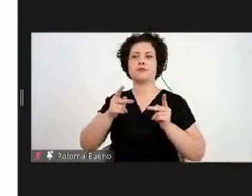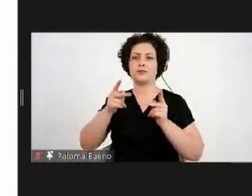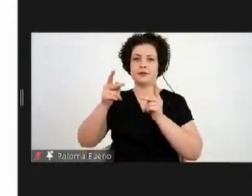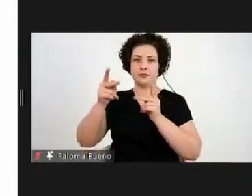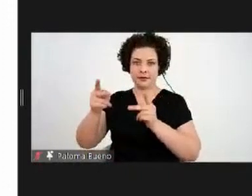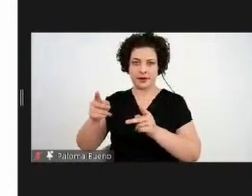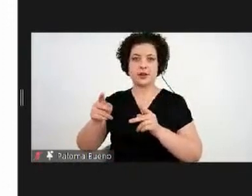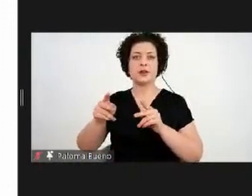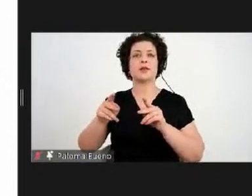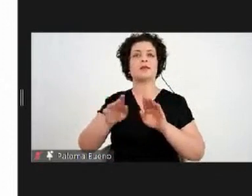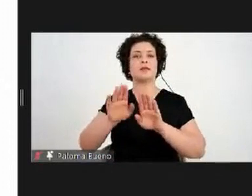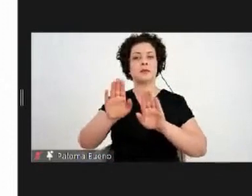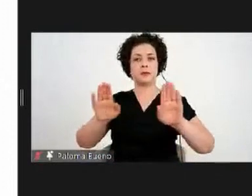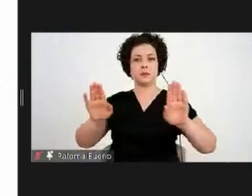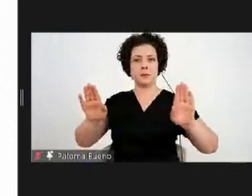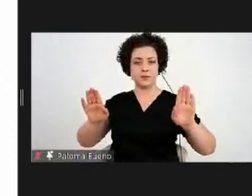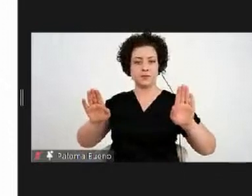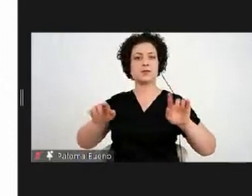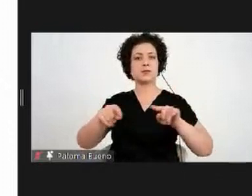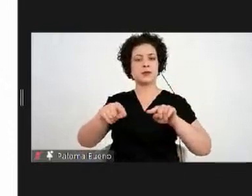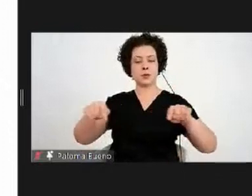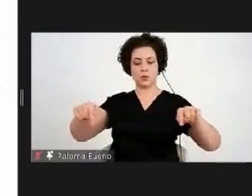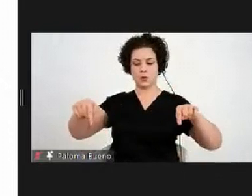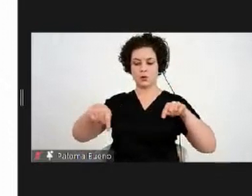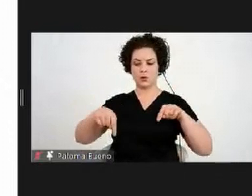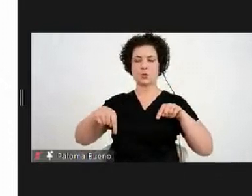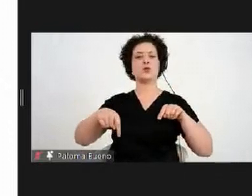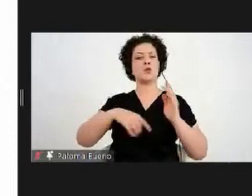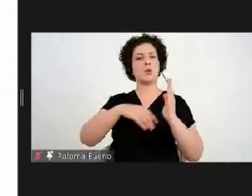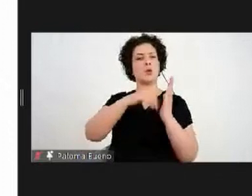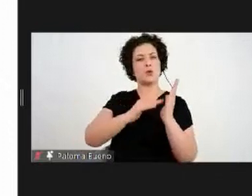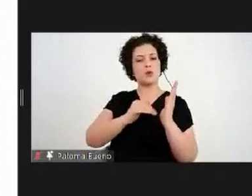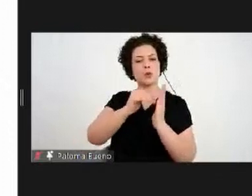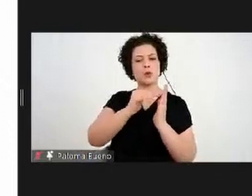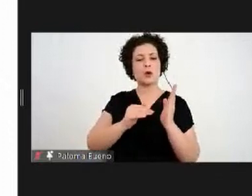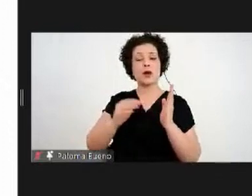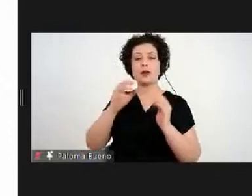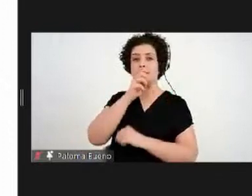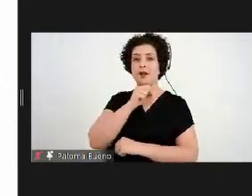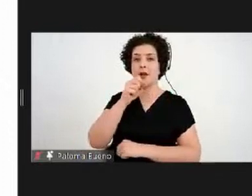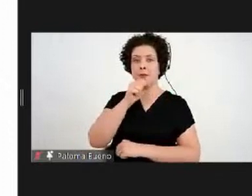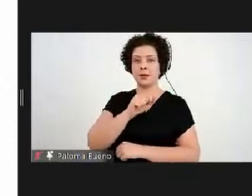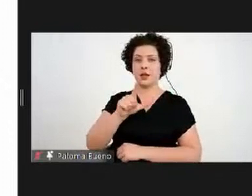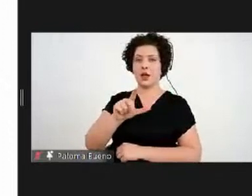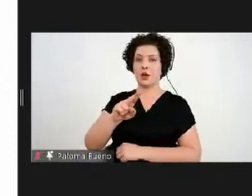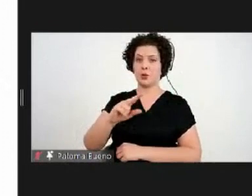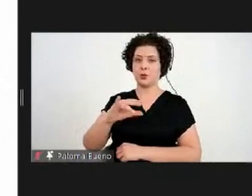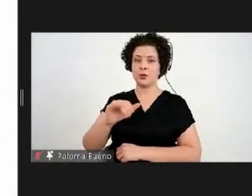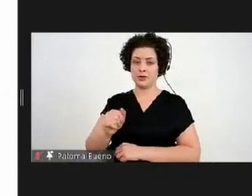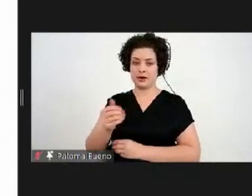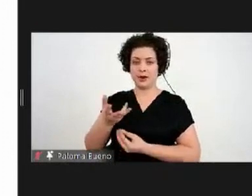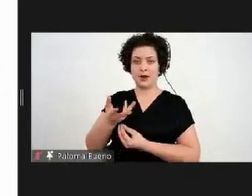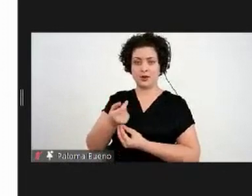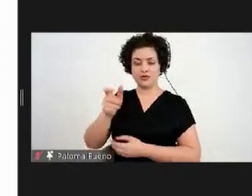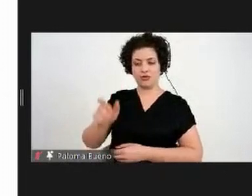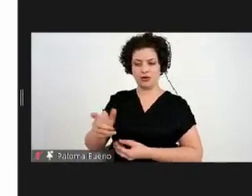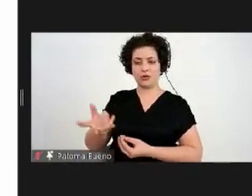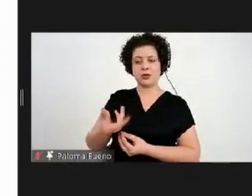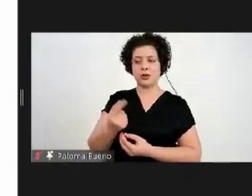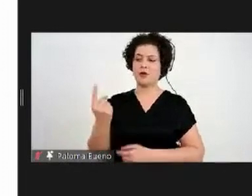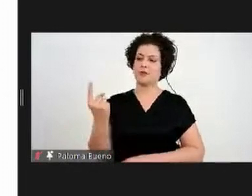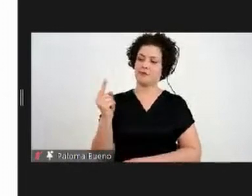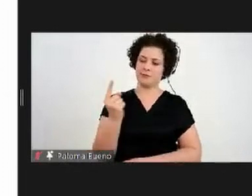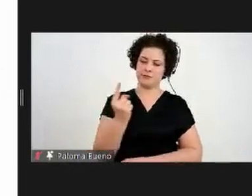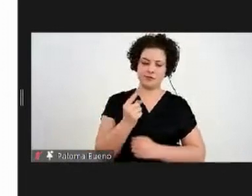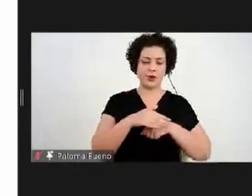exposição numa galeria num sábado e a Lúcia, artista, foi encontrar conosco. Então ela conversou